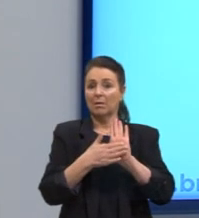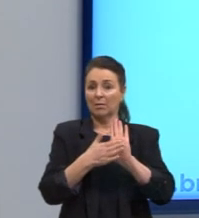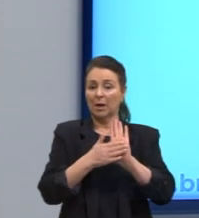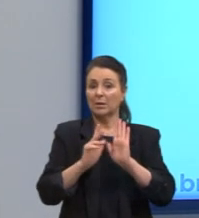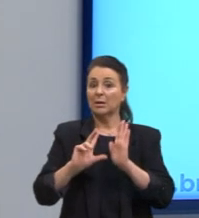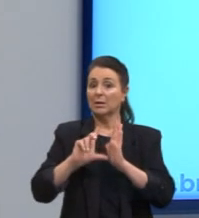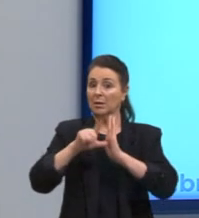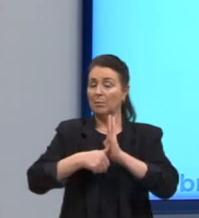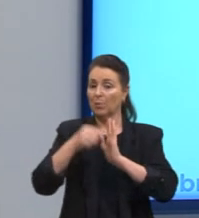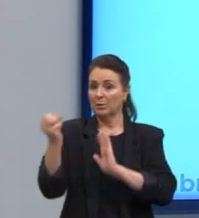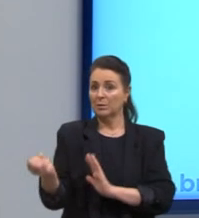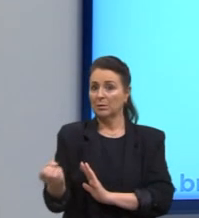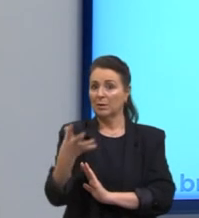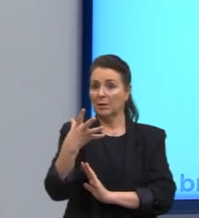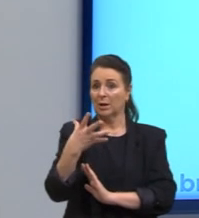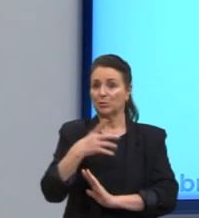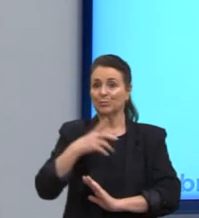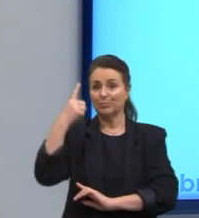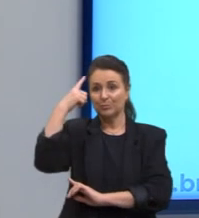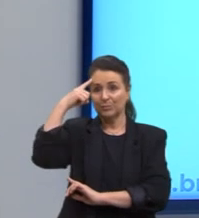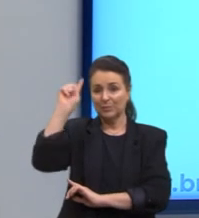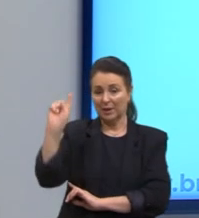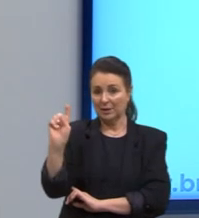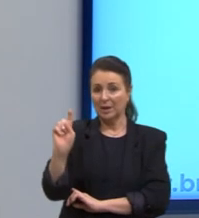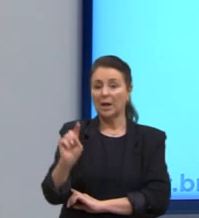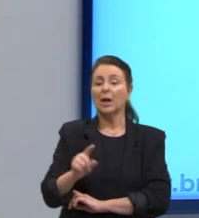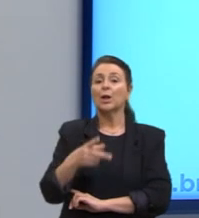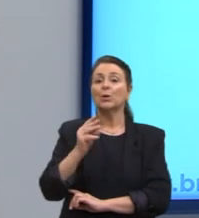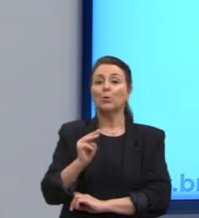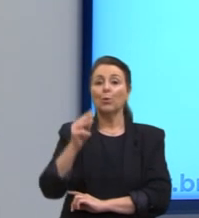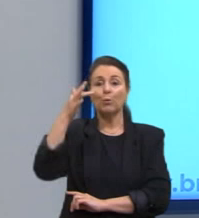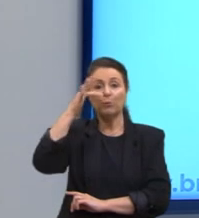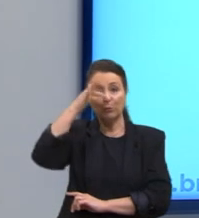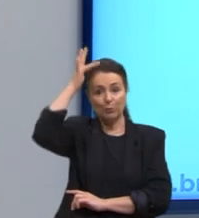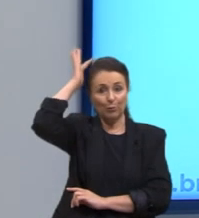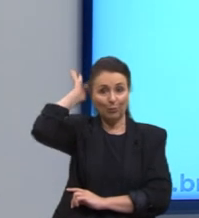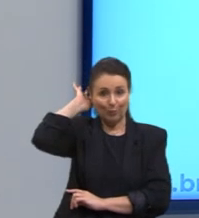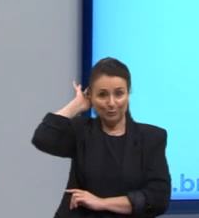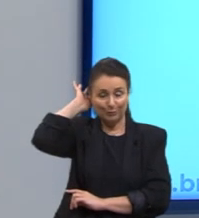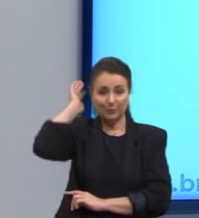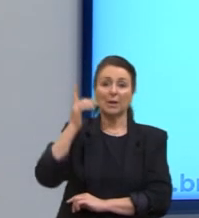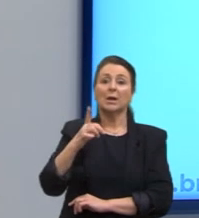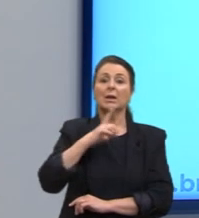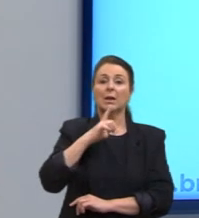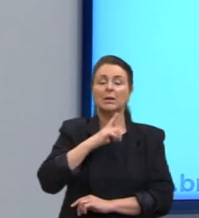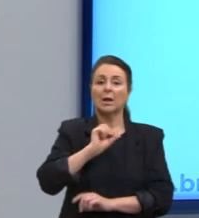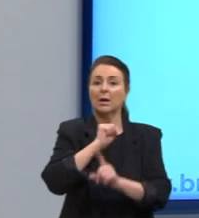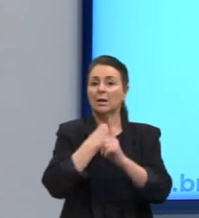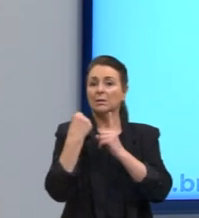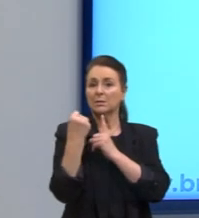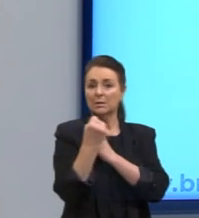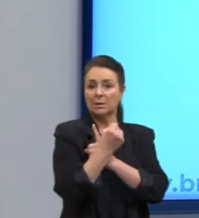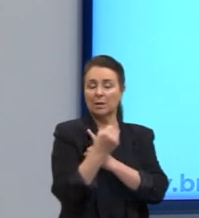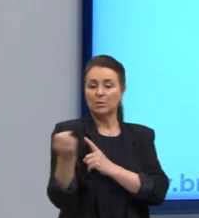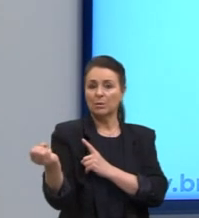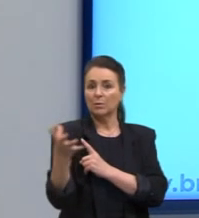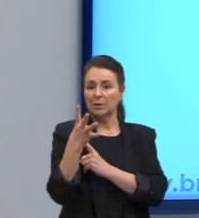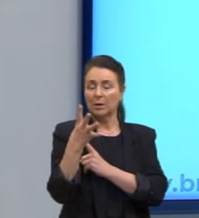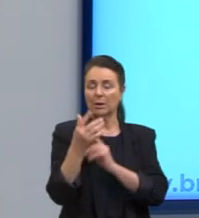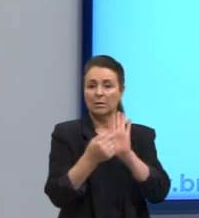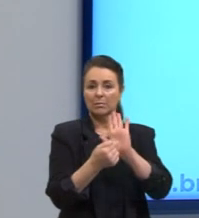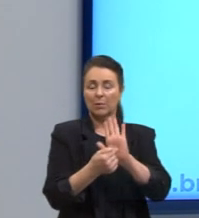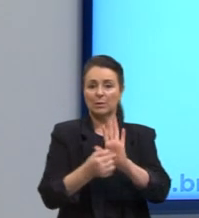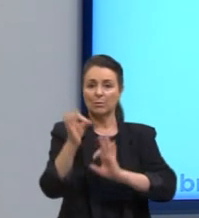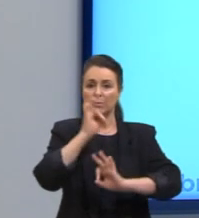-modernidade, comenta as ideias do Michel Foucault, nas quais as sociedades modernas apresentam uma nova organização do